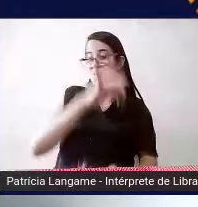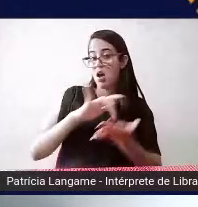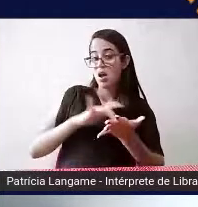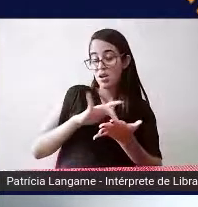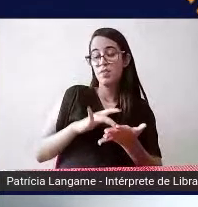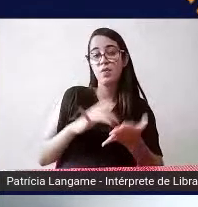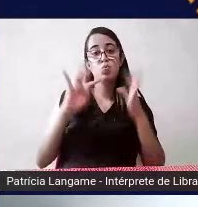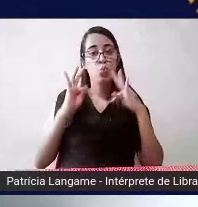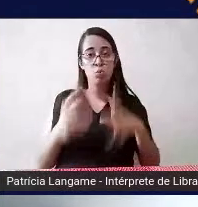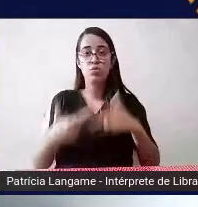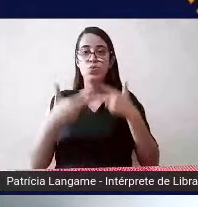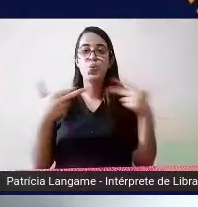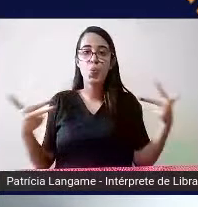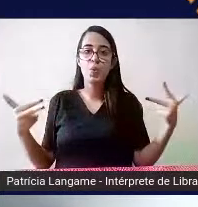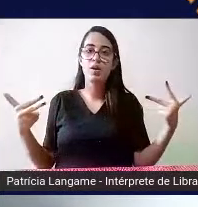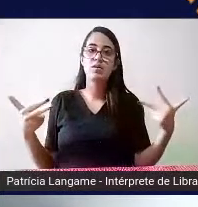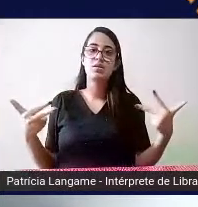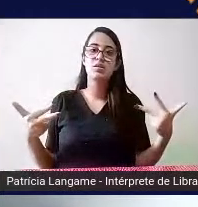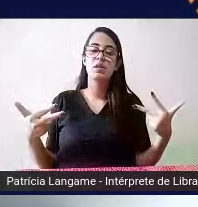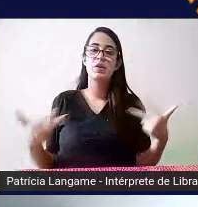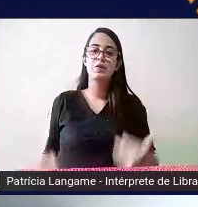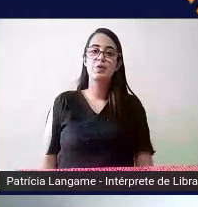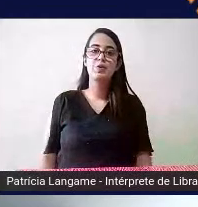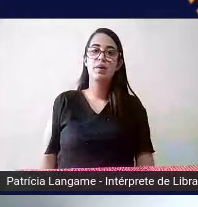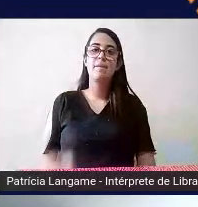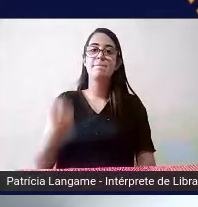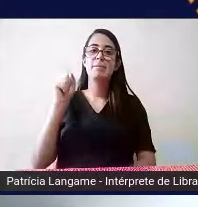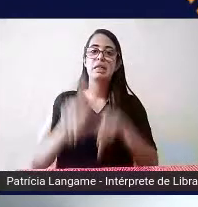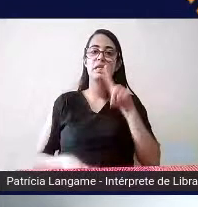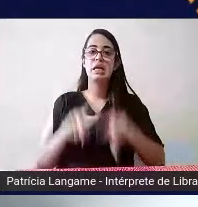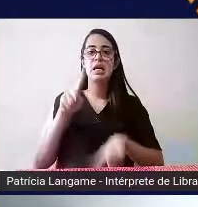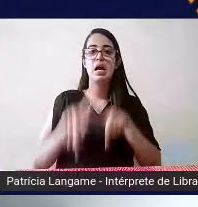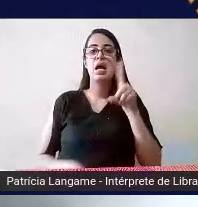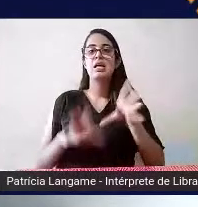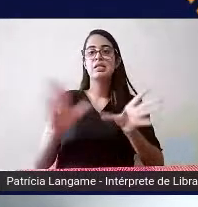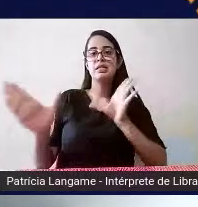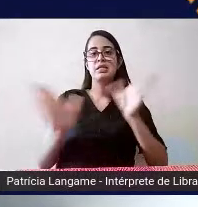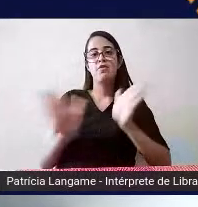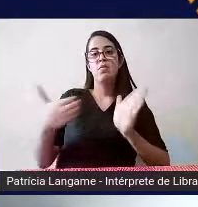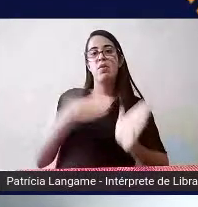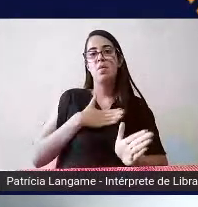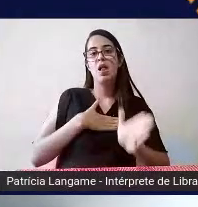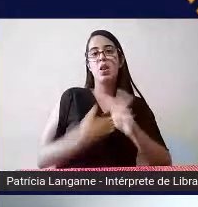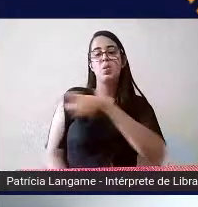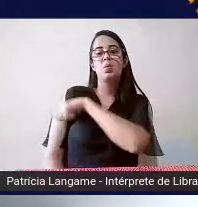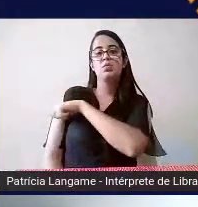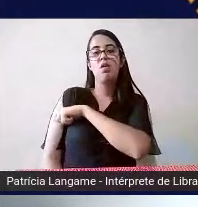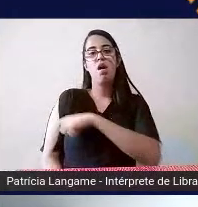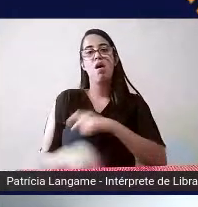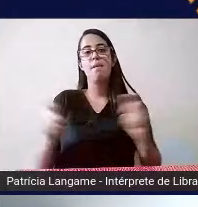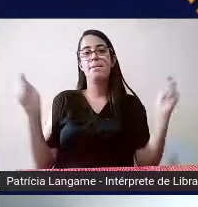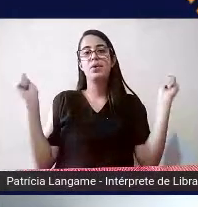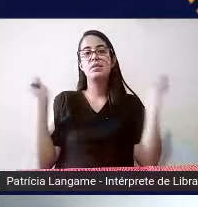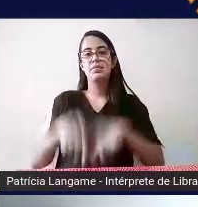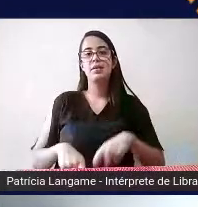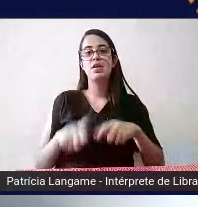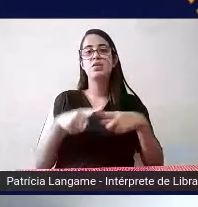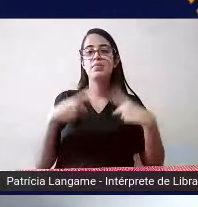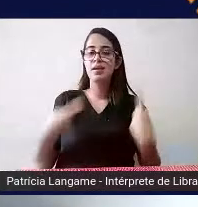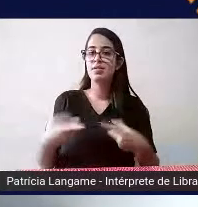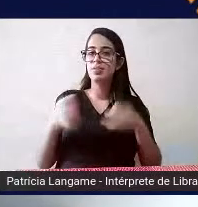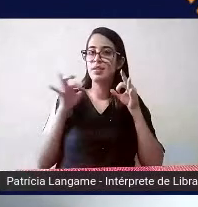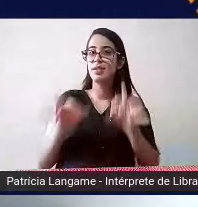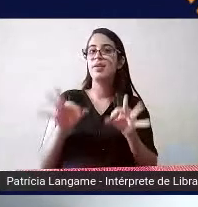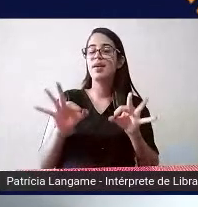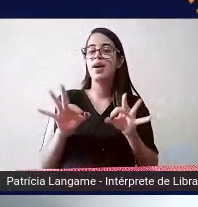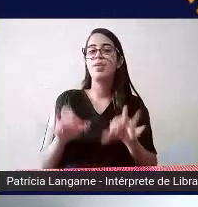essas coisas pra levar um material acessível pro meu aluno é uma possibilidade mas o ideal é que você tenha que a gente